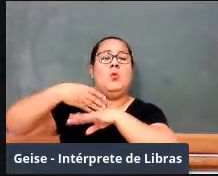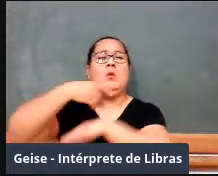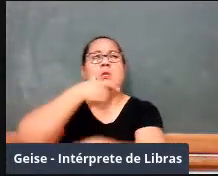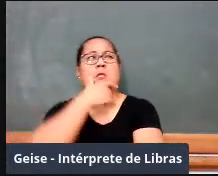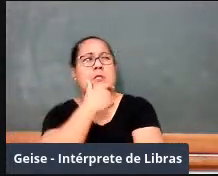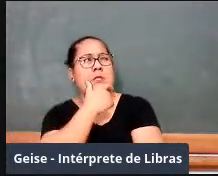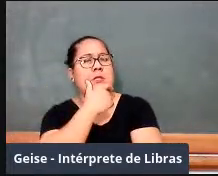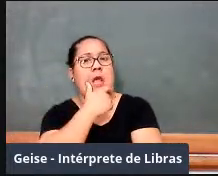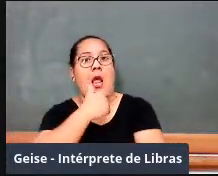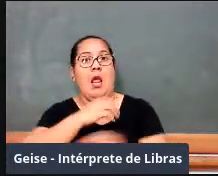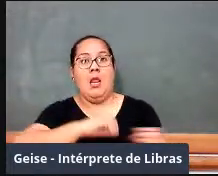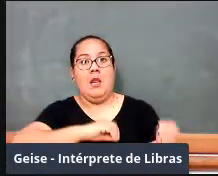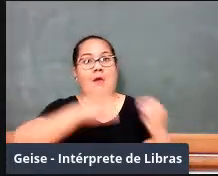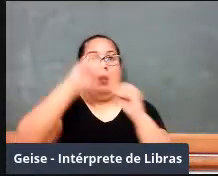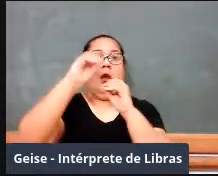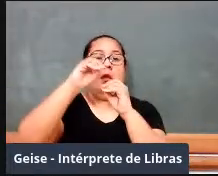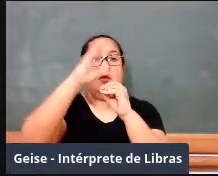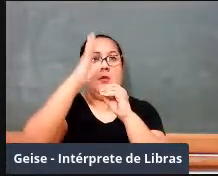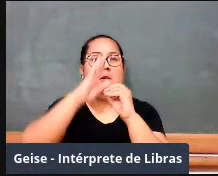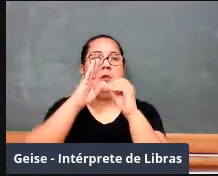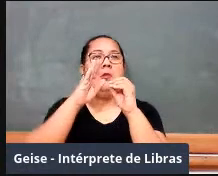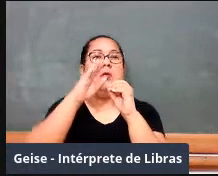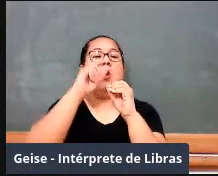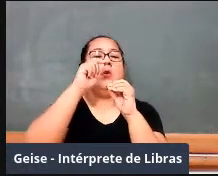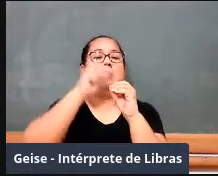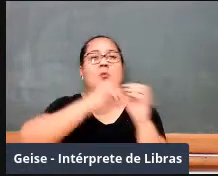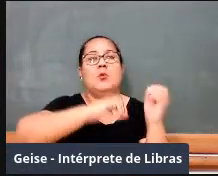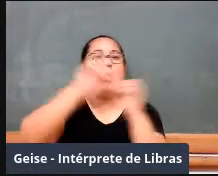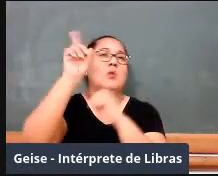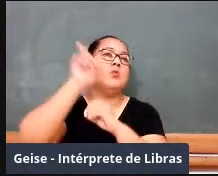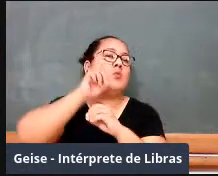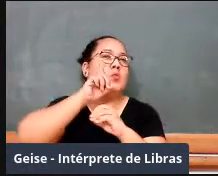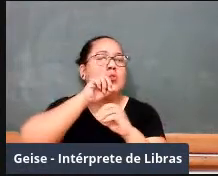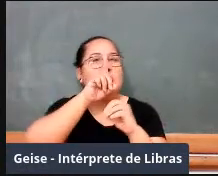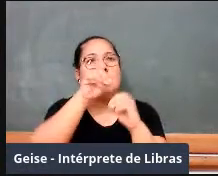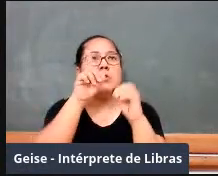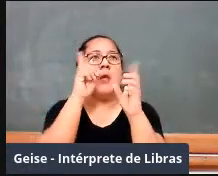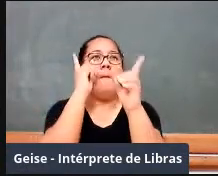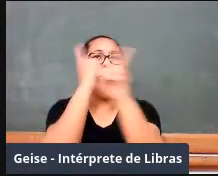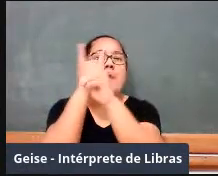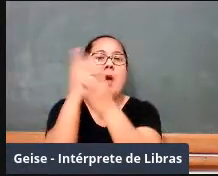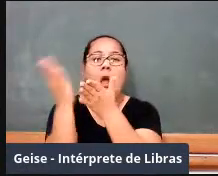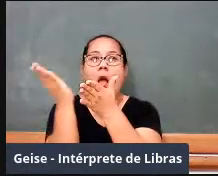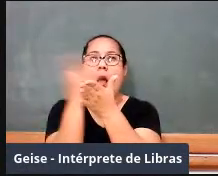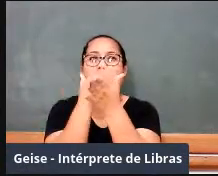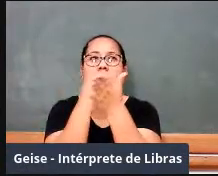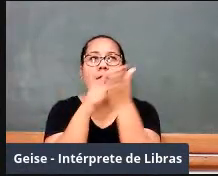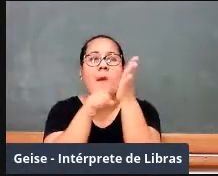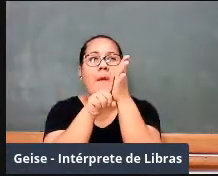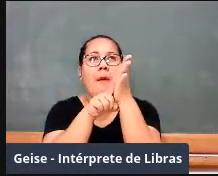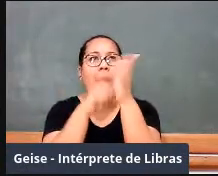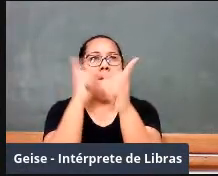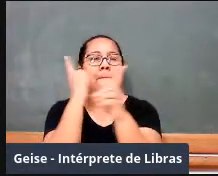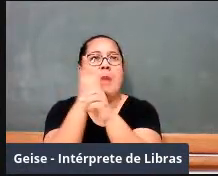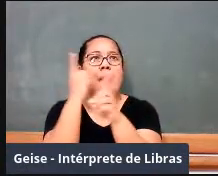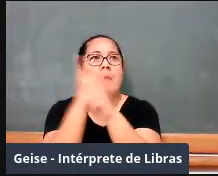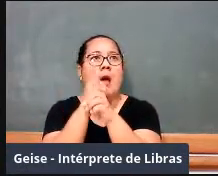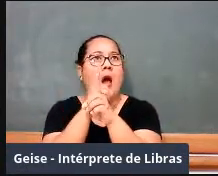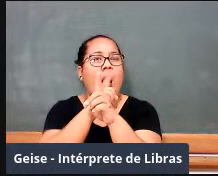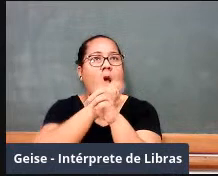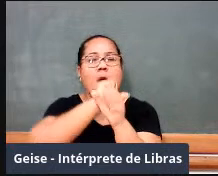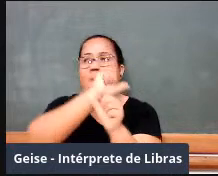ele vai para os Estados Unidos e vê livros de matemática, didáticos, com uma outra cara, de um outro jeito, uma outra